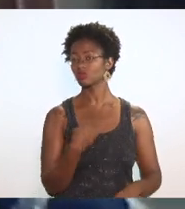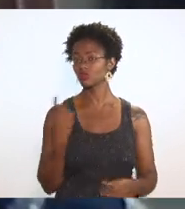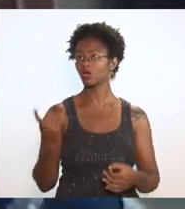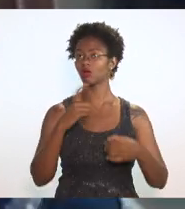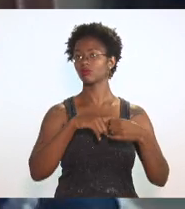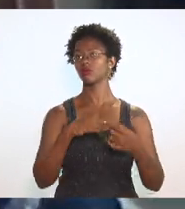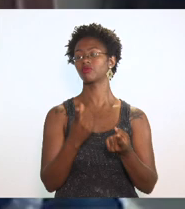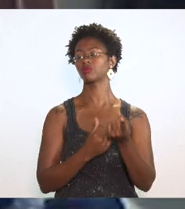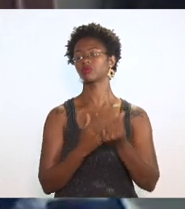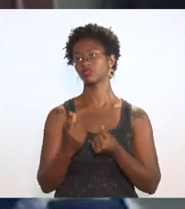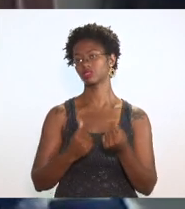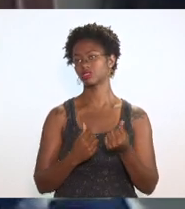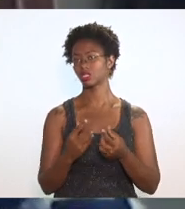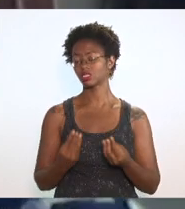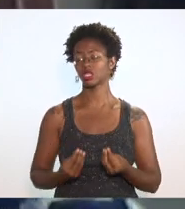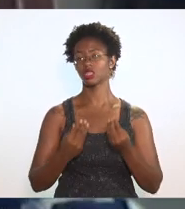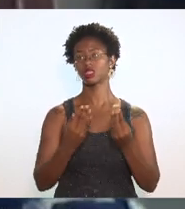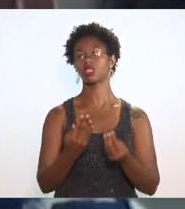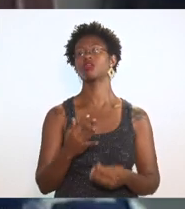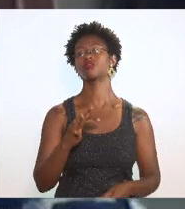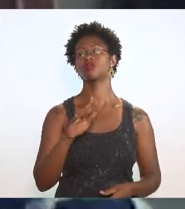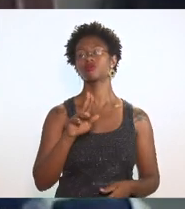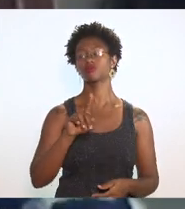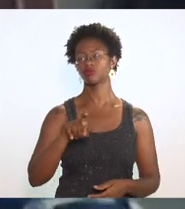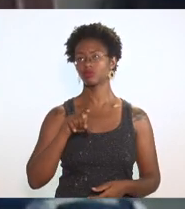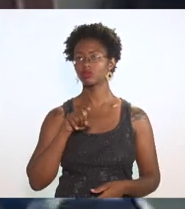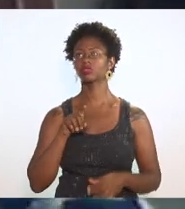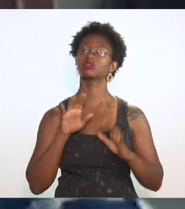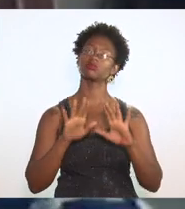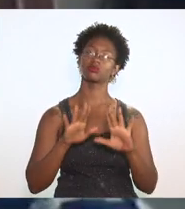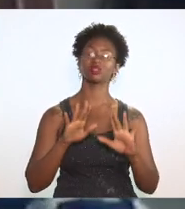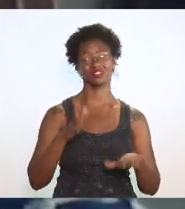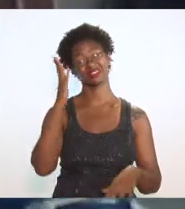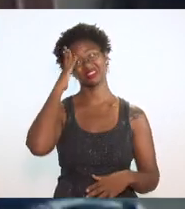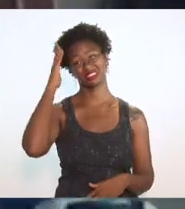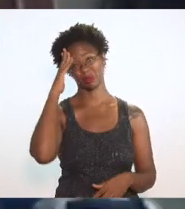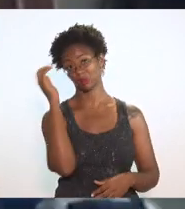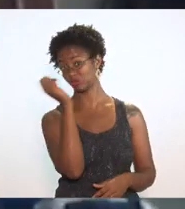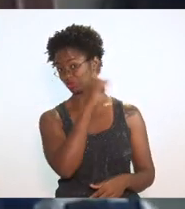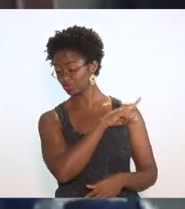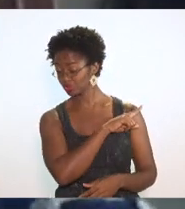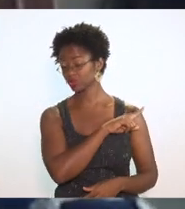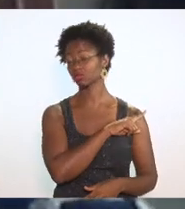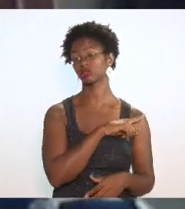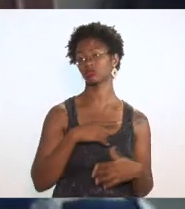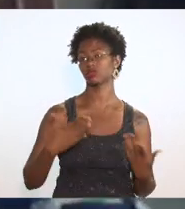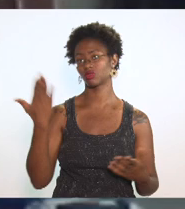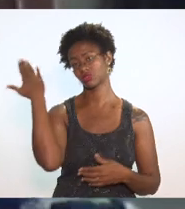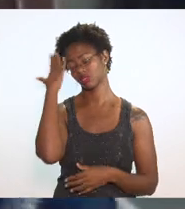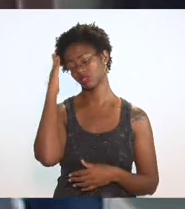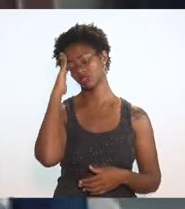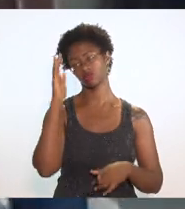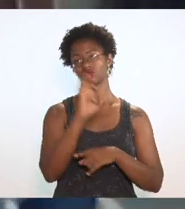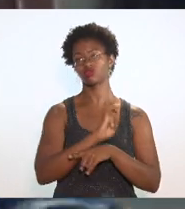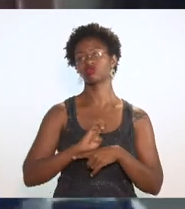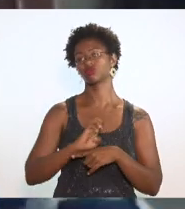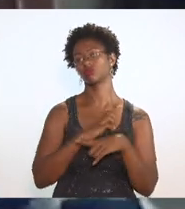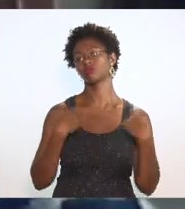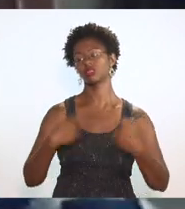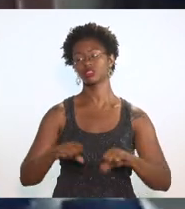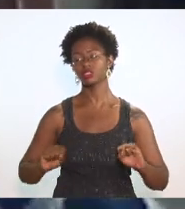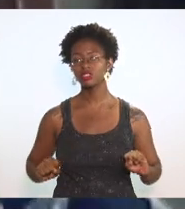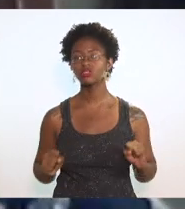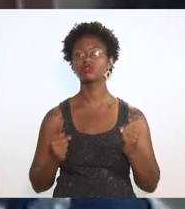pelo ministro um esforço uma liminar quer dizer estamos em caráter precário então eu entendo que o Estado tem que fazer tudo para